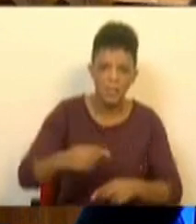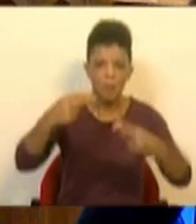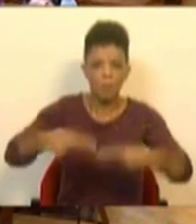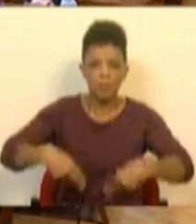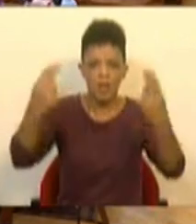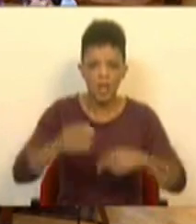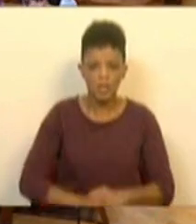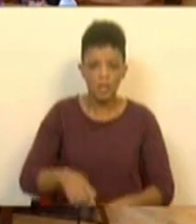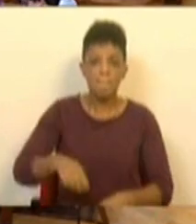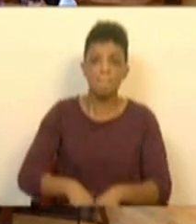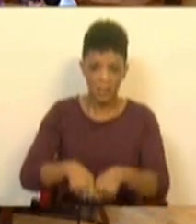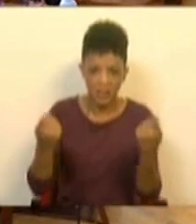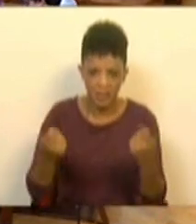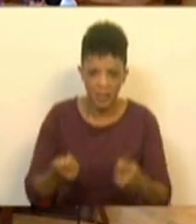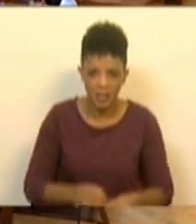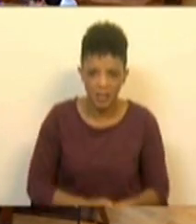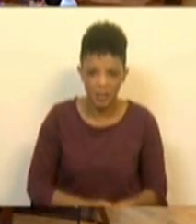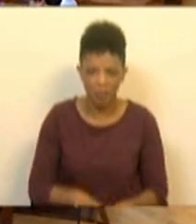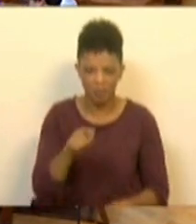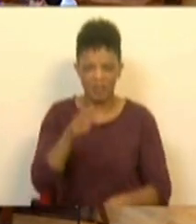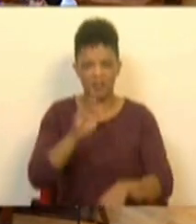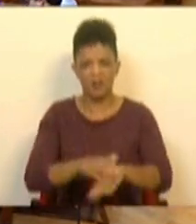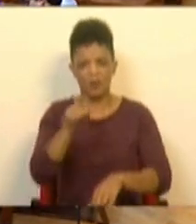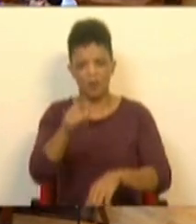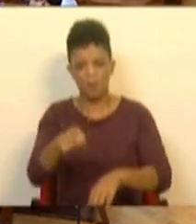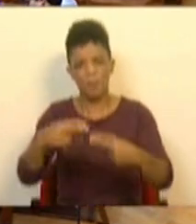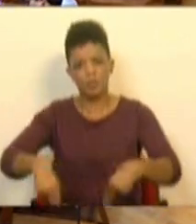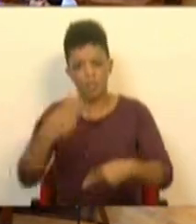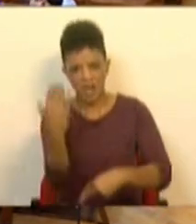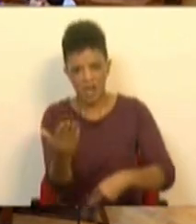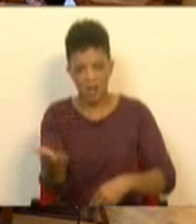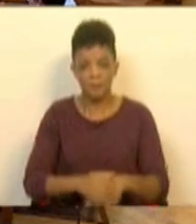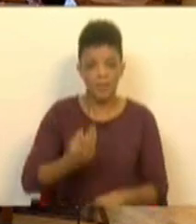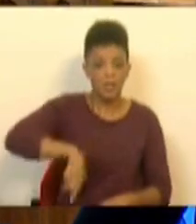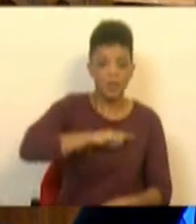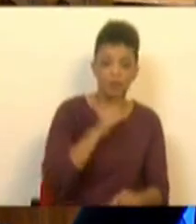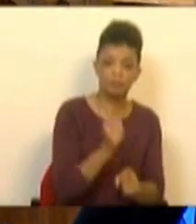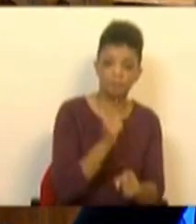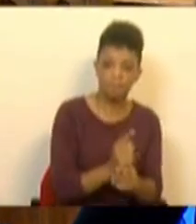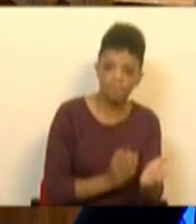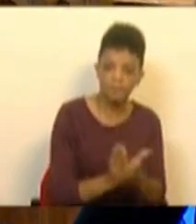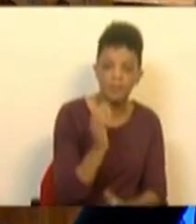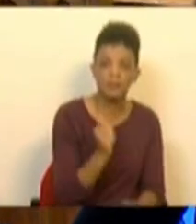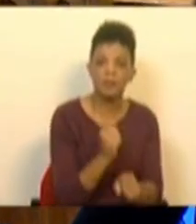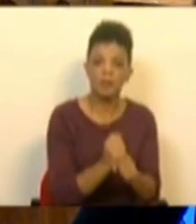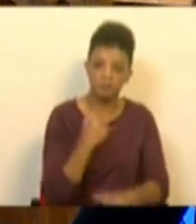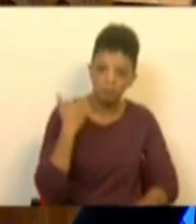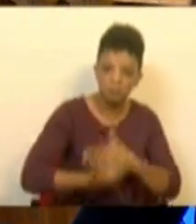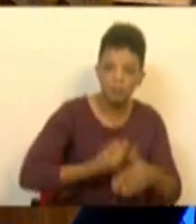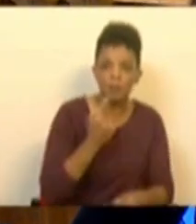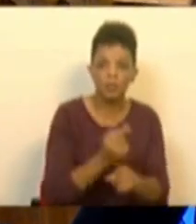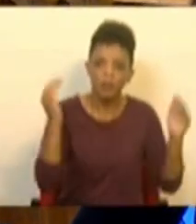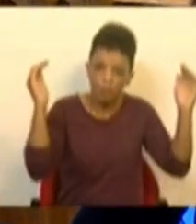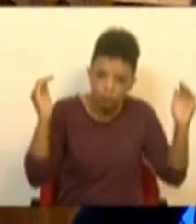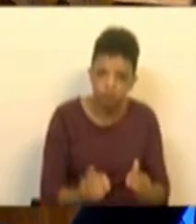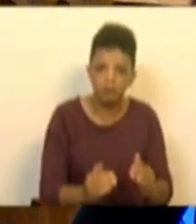portagens. O partido que é o Partido das Portagens. Nós continuamos a trabalhar para